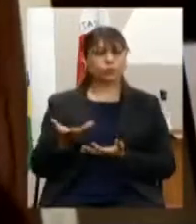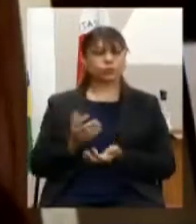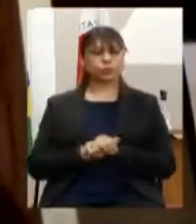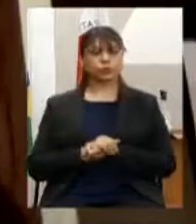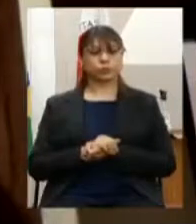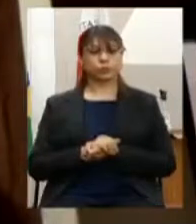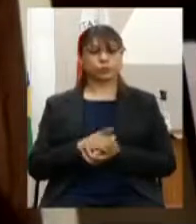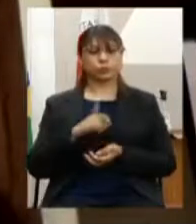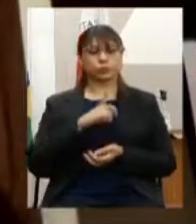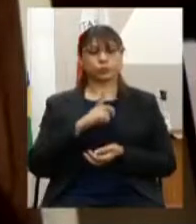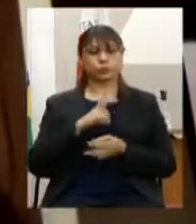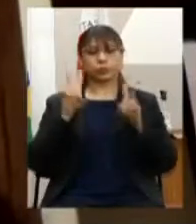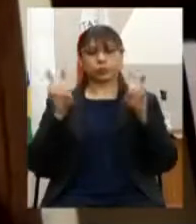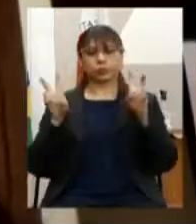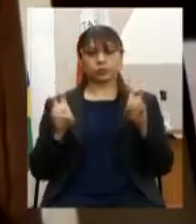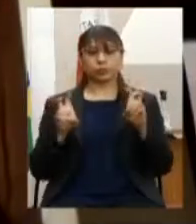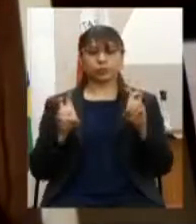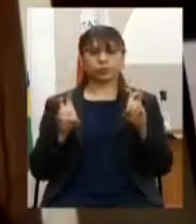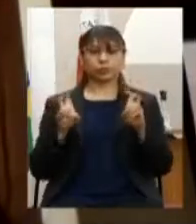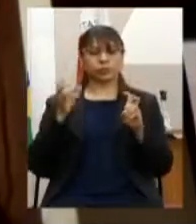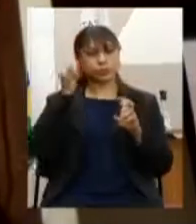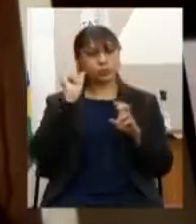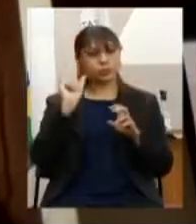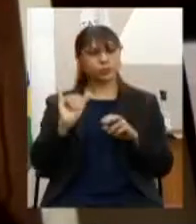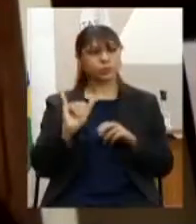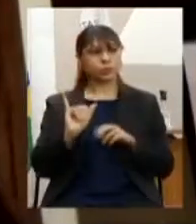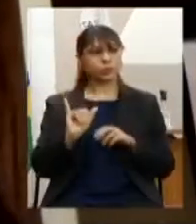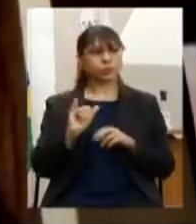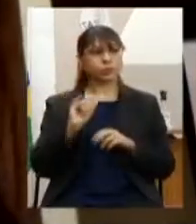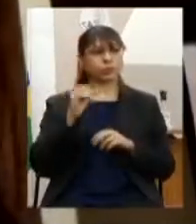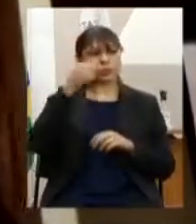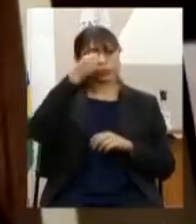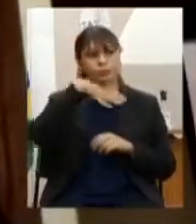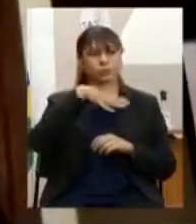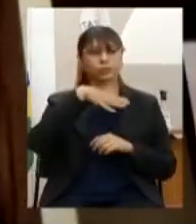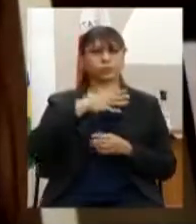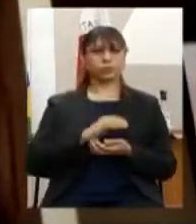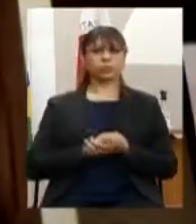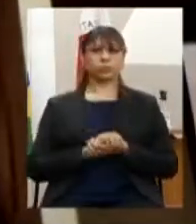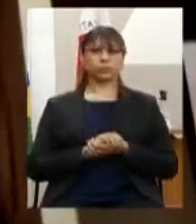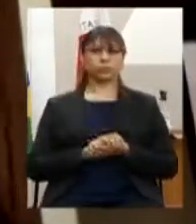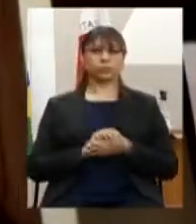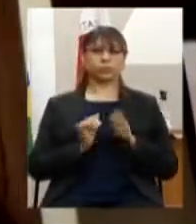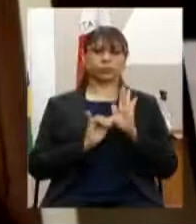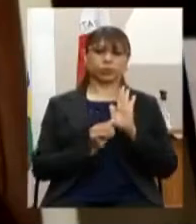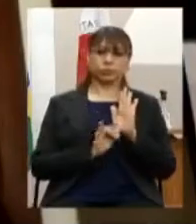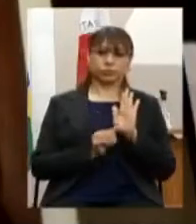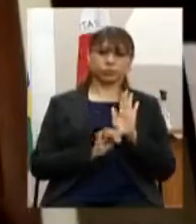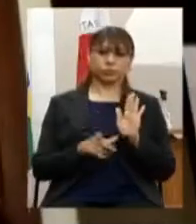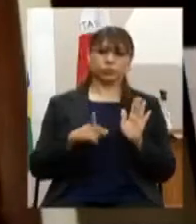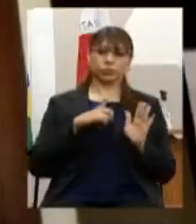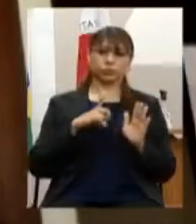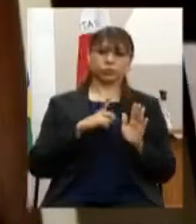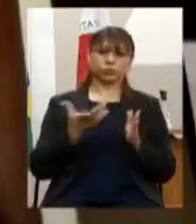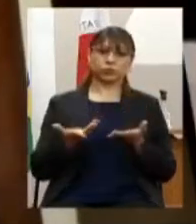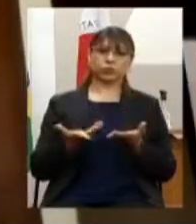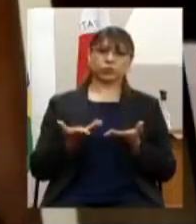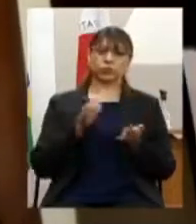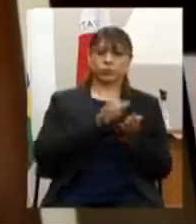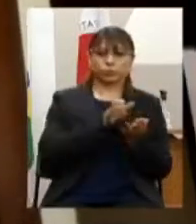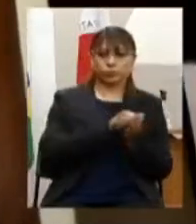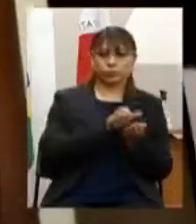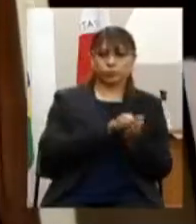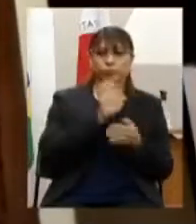temática da prevenção à violência contra o idoso no edital de chancela ao fundo estadual do idoso feio